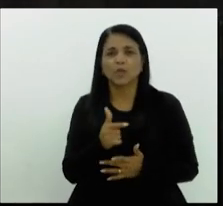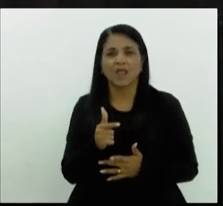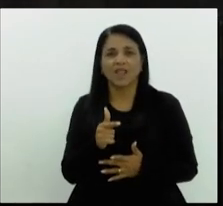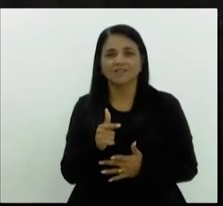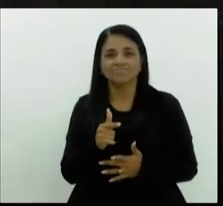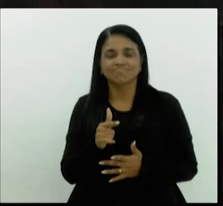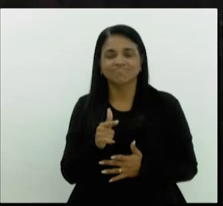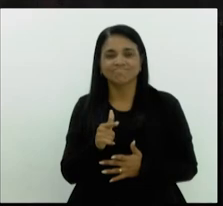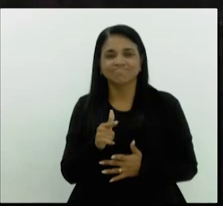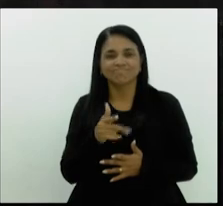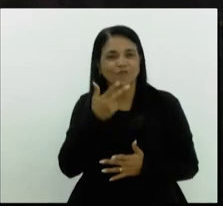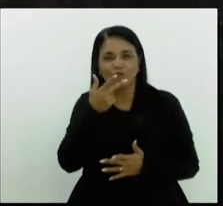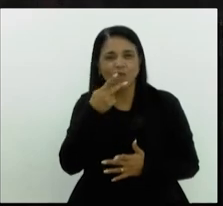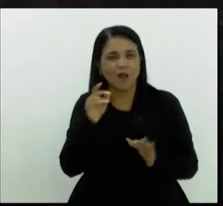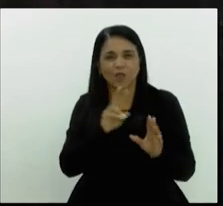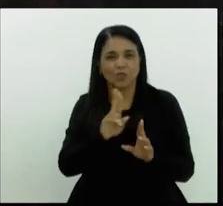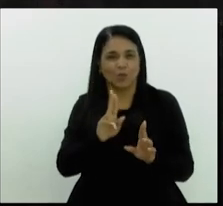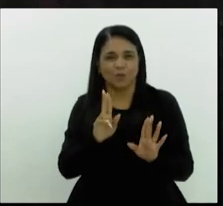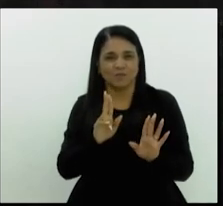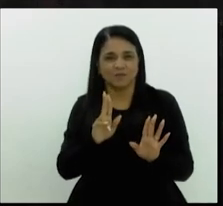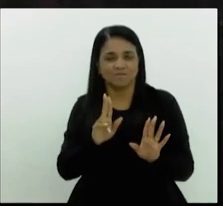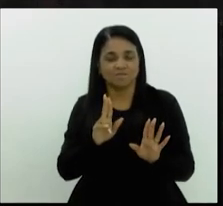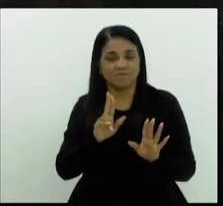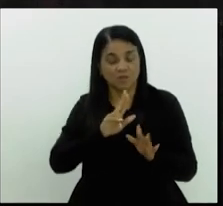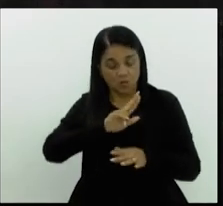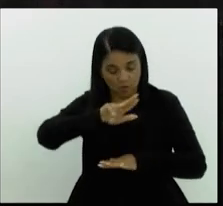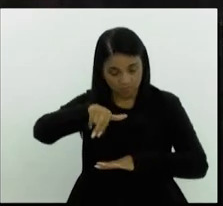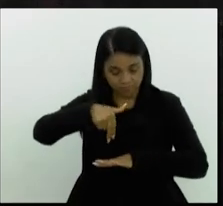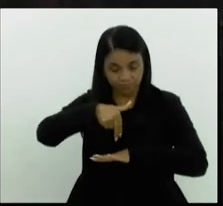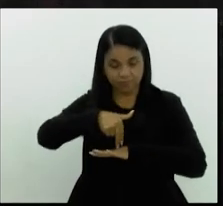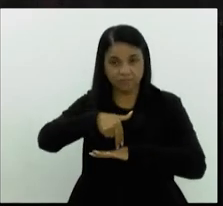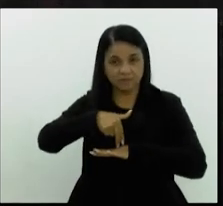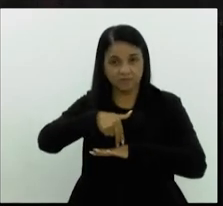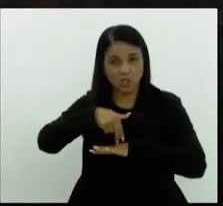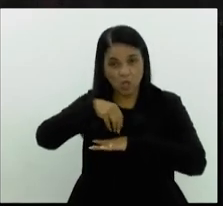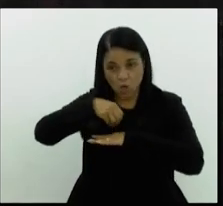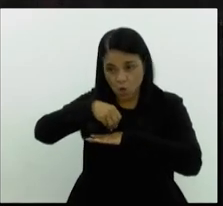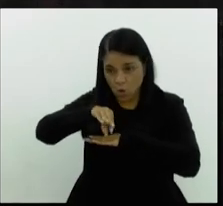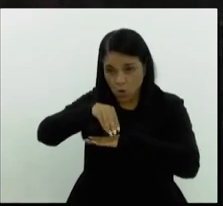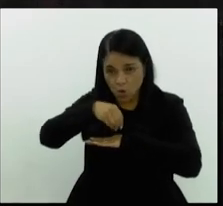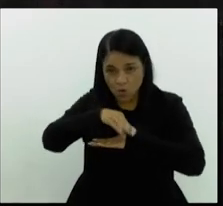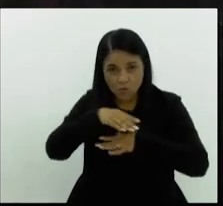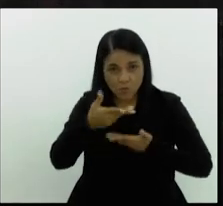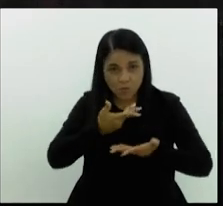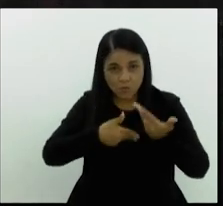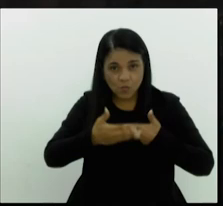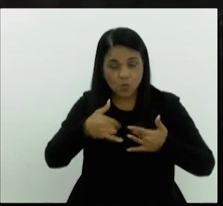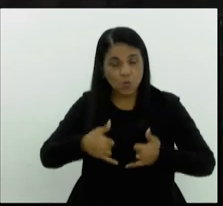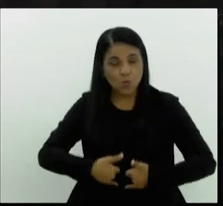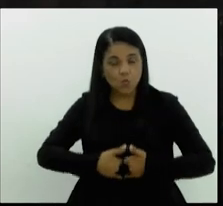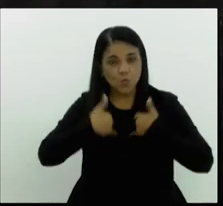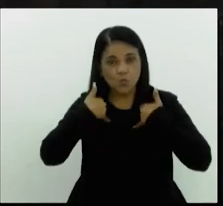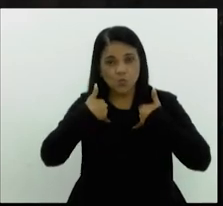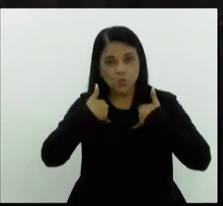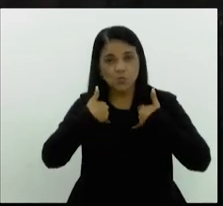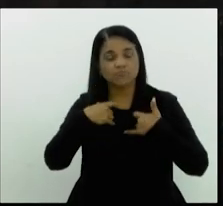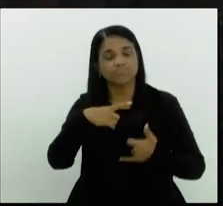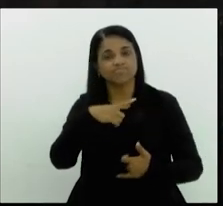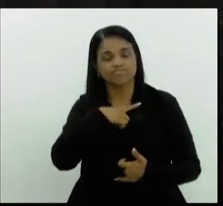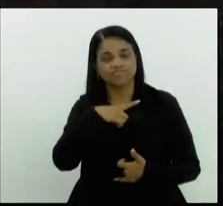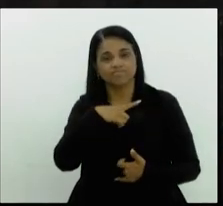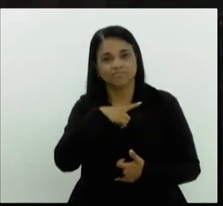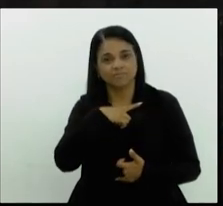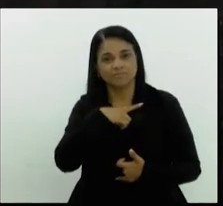ao ocupar essa tribuna, eu quero compartilhar com todos vocês o orgulho que eu tenho